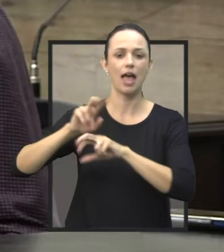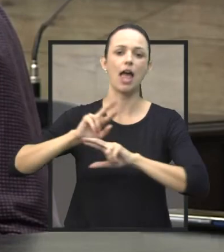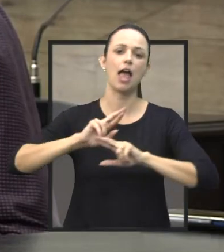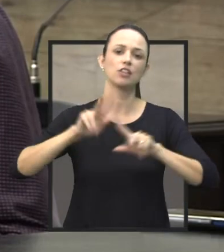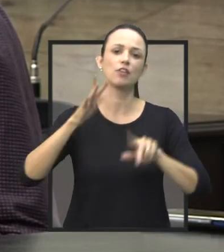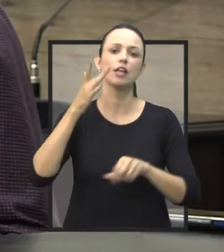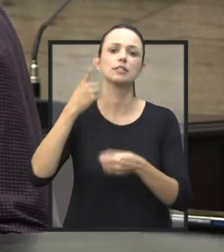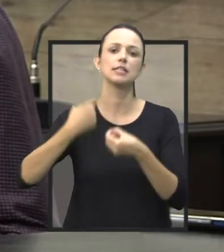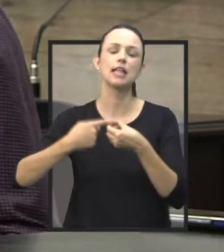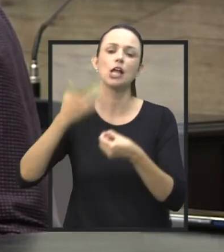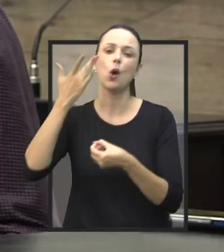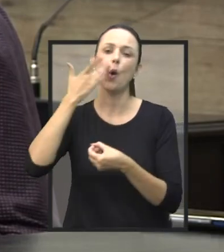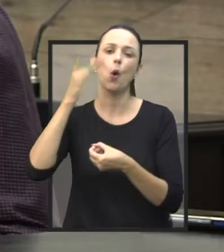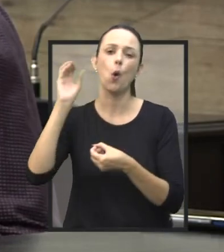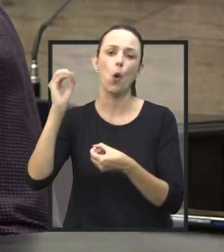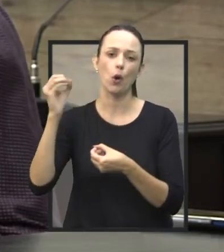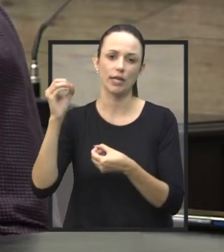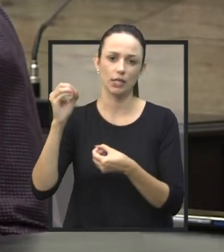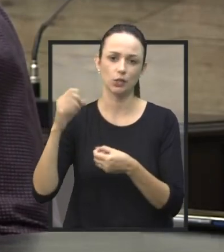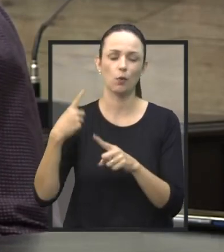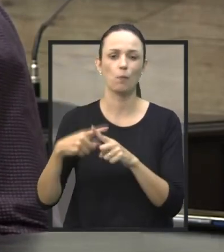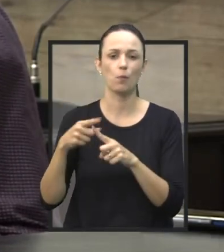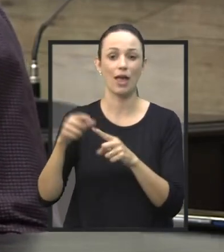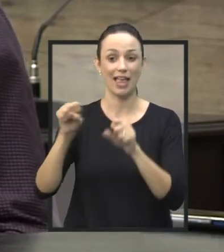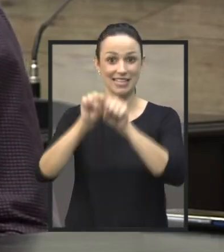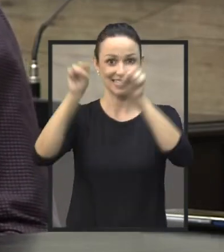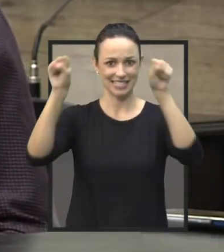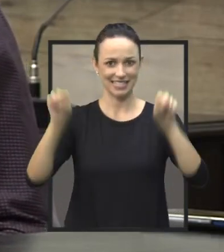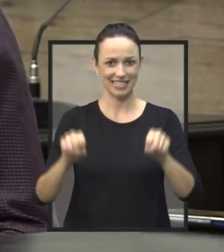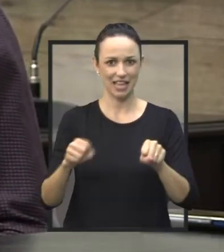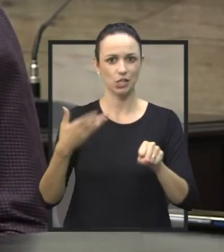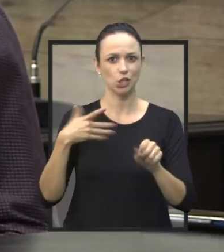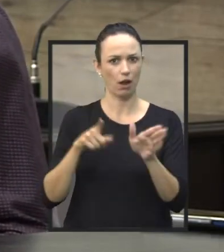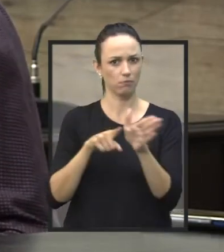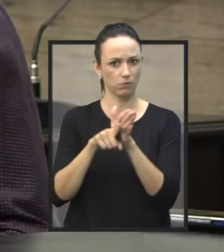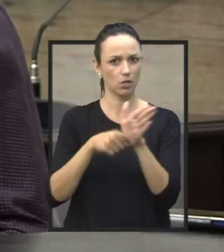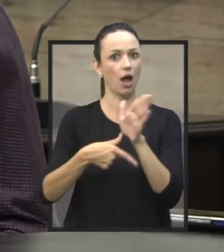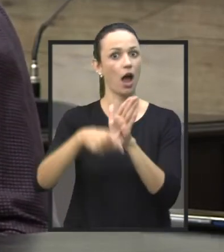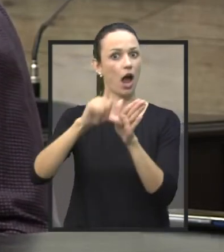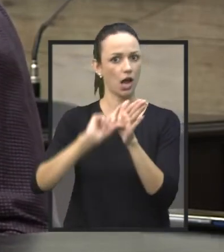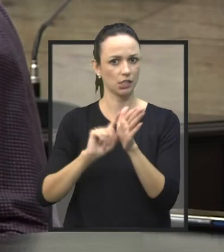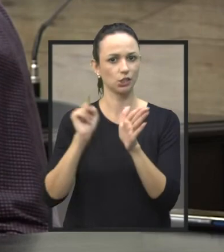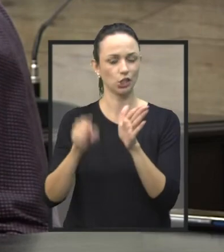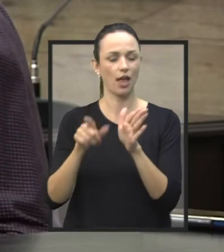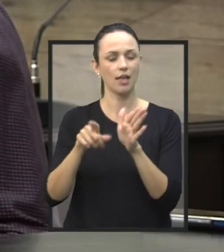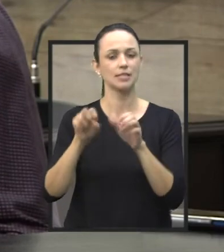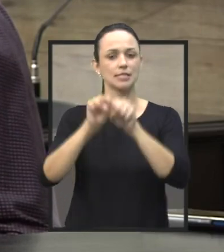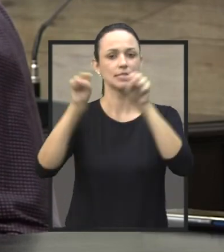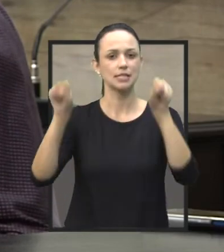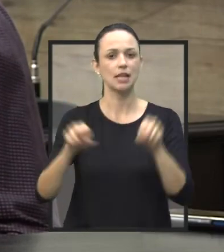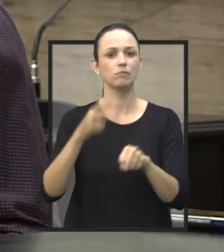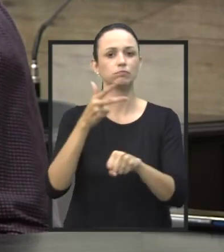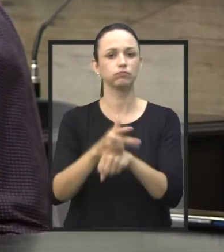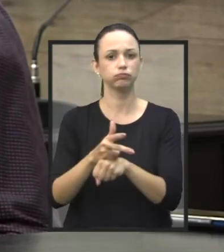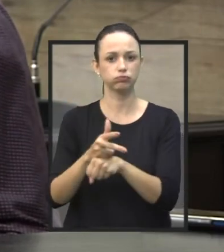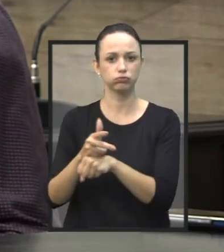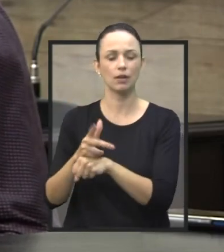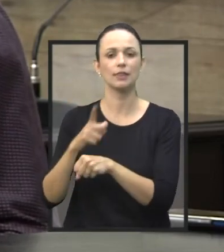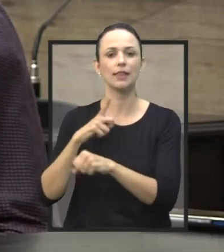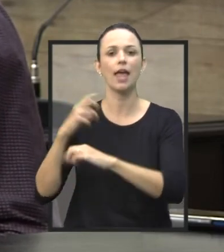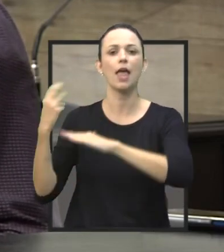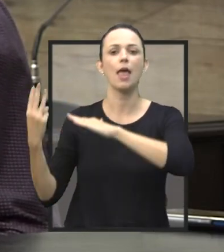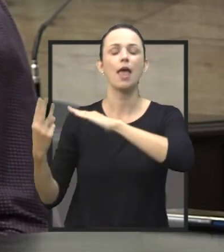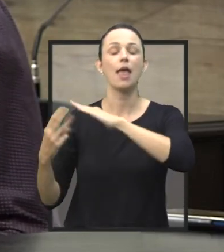todo esse sistema, que a gente sabe, já pesquisou antes de ir lá conversar, todo o sistema de monitoramento é feito por uma empresa,